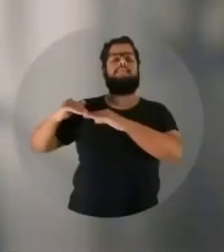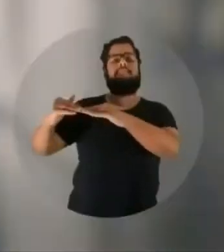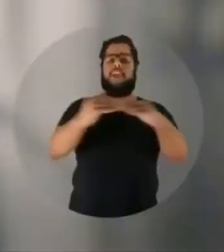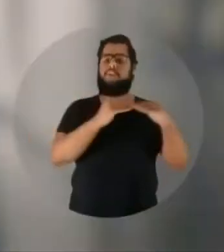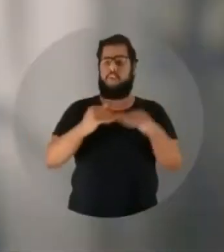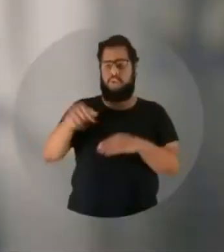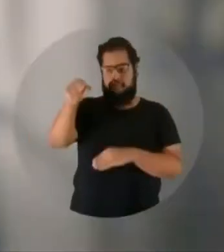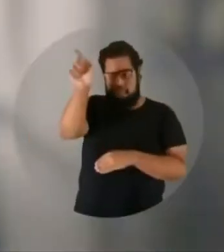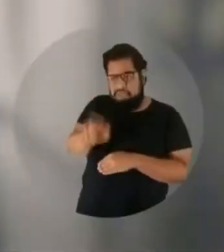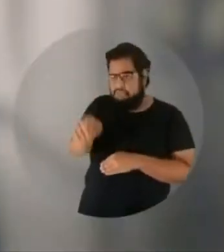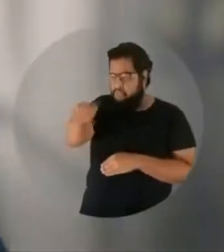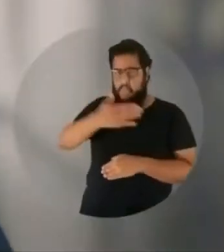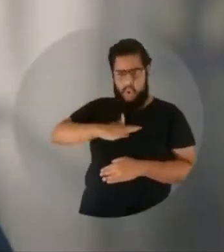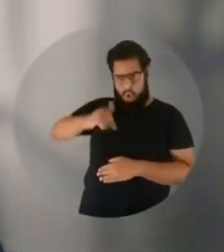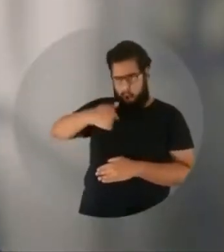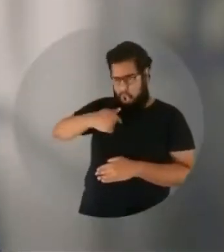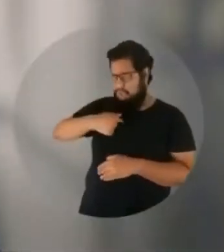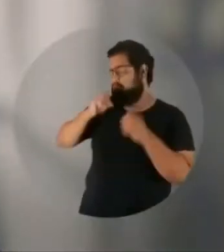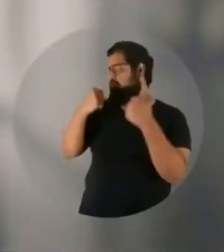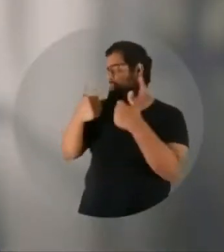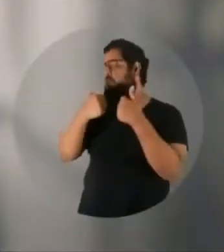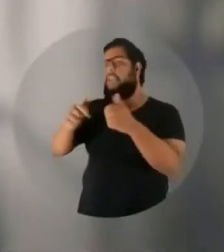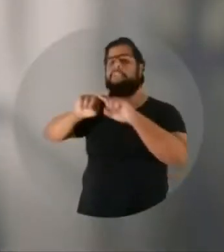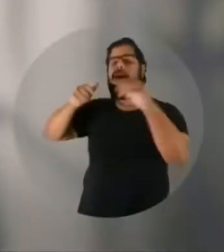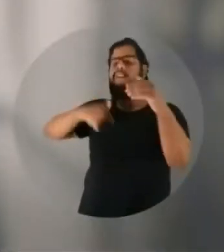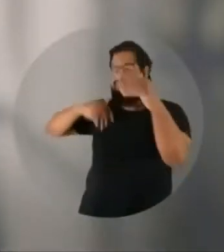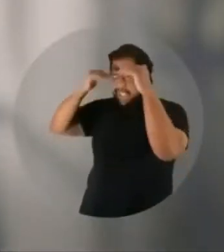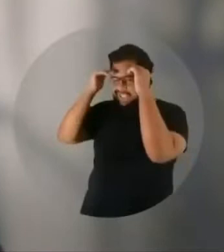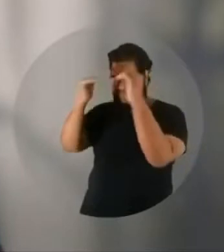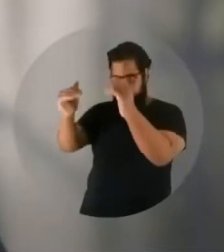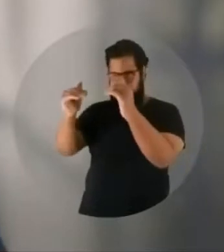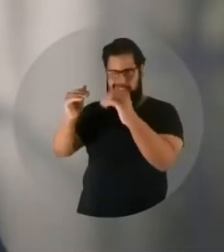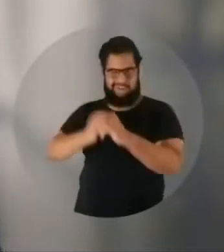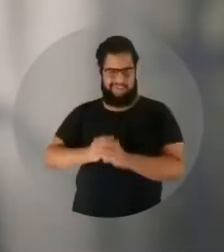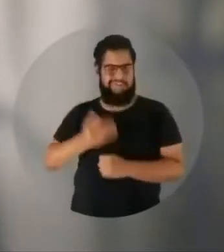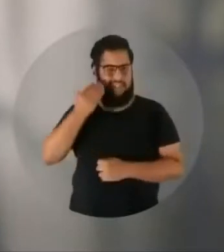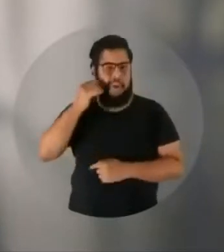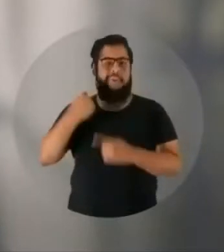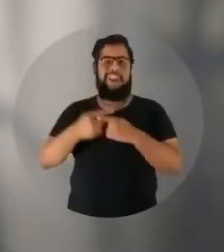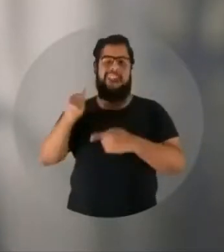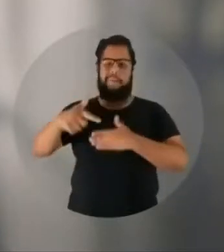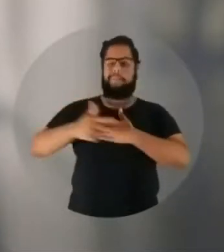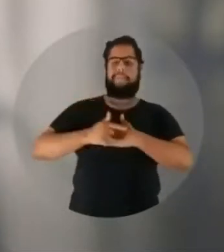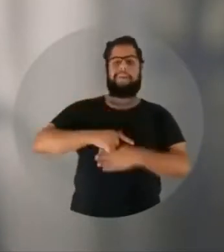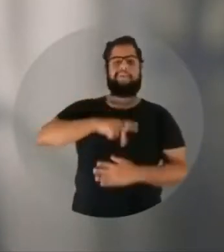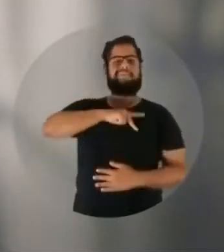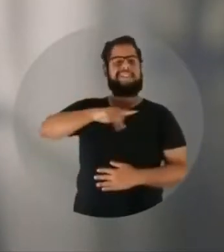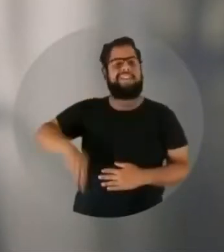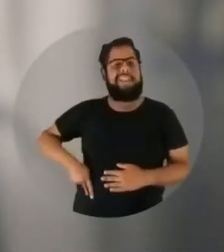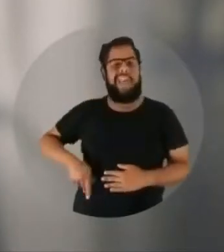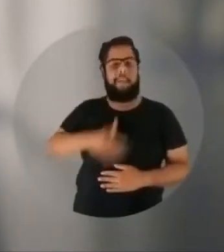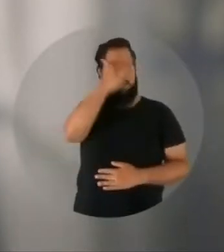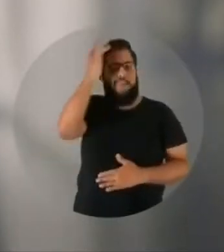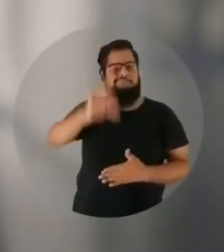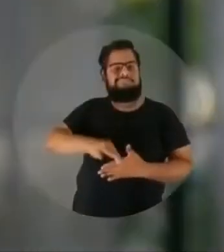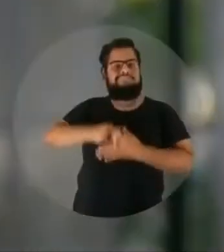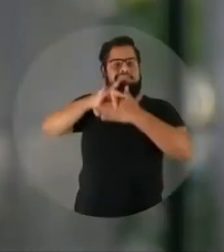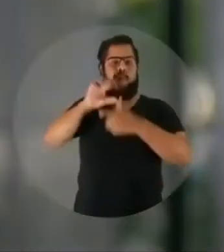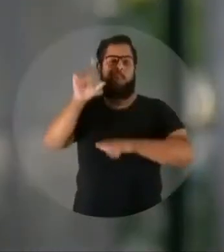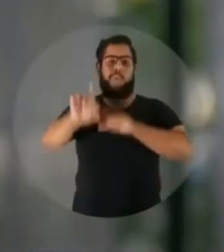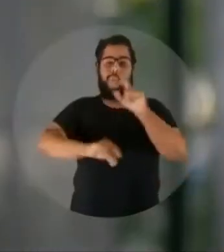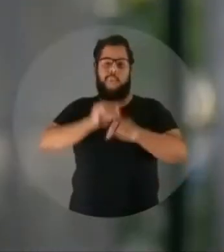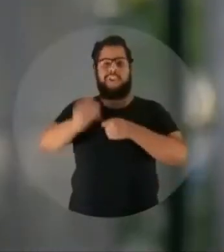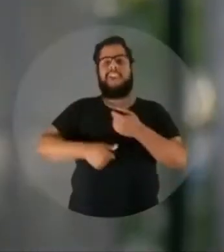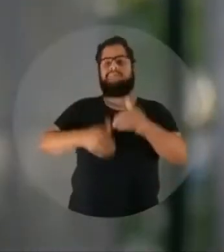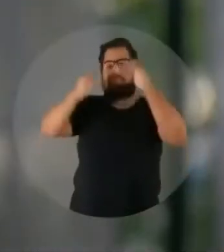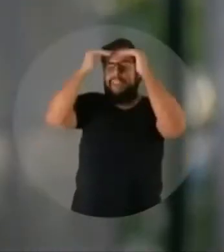gostar de mim, mas você vai ser tratado com o respeito que eu trato aquele que me aplaude. Porque esse é o papel do presidente, é o papel do maestro. É